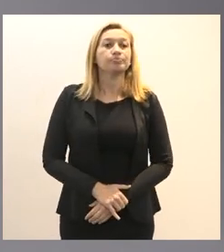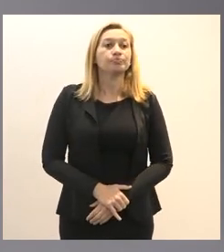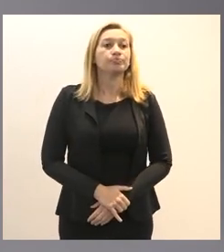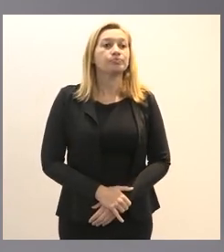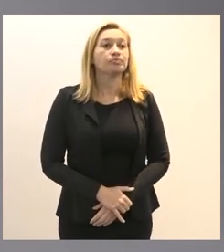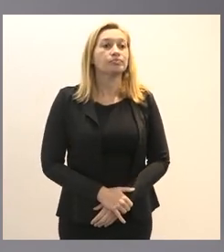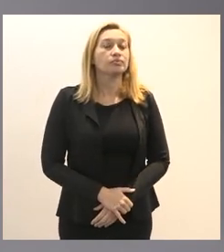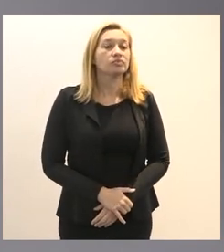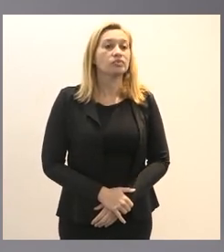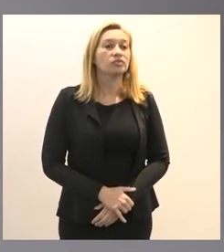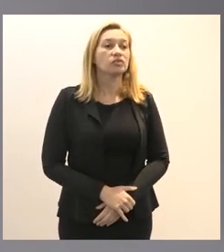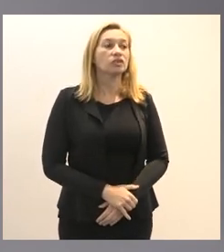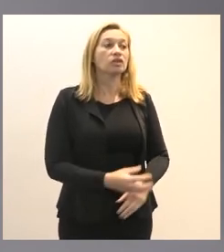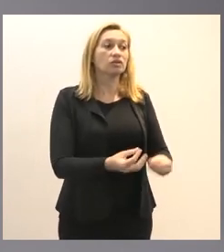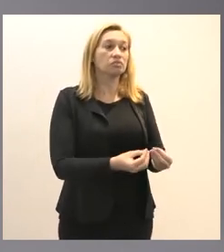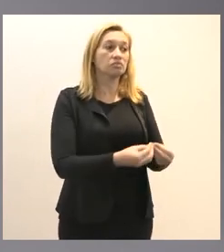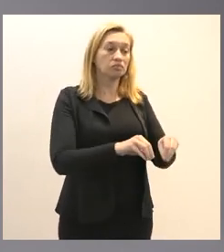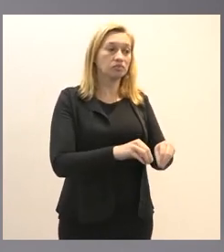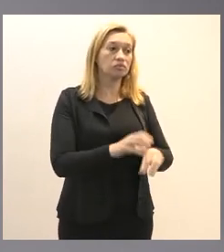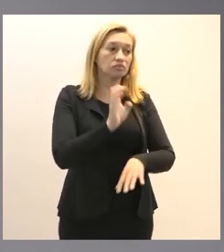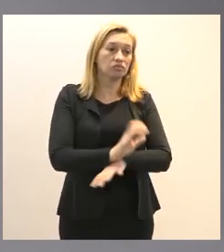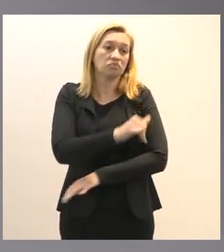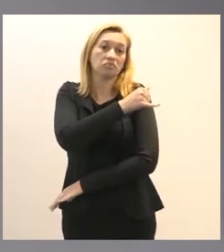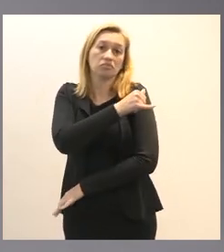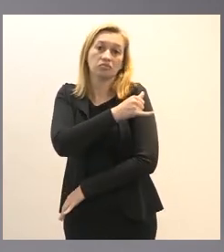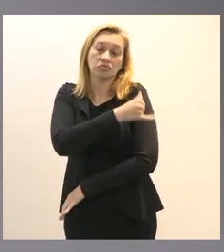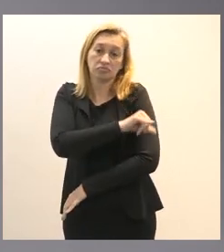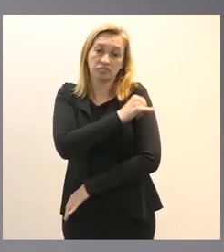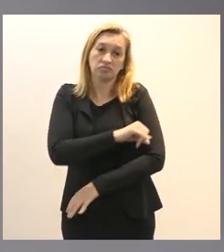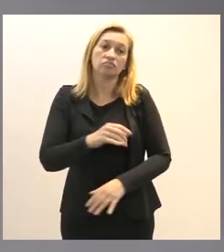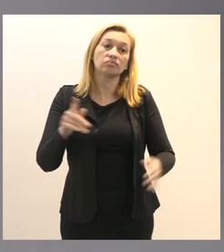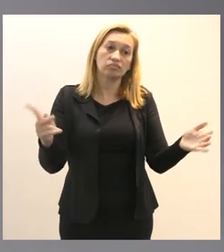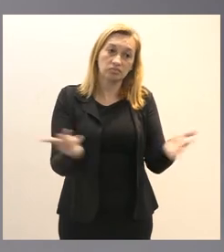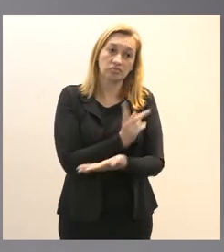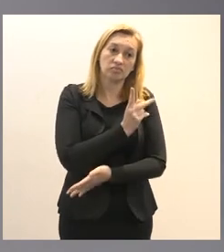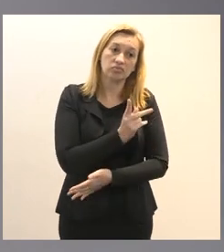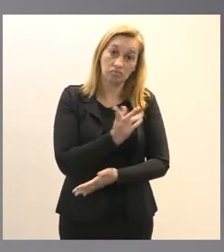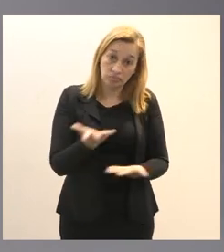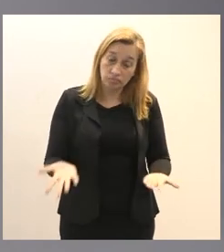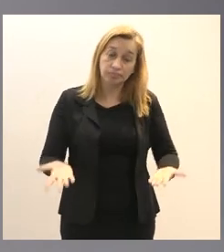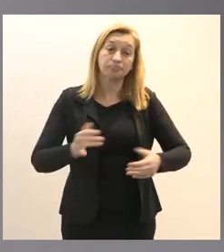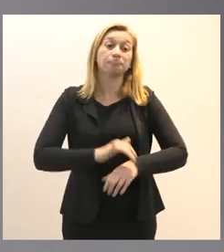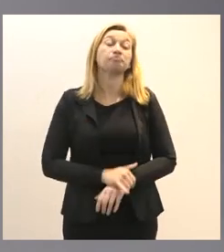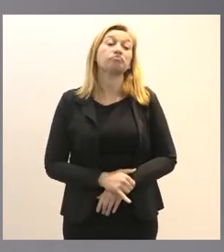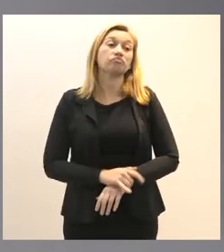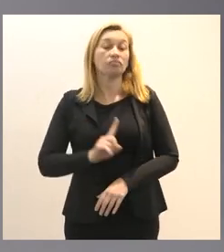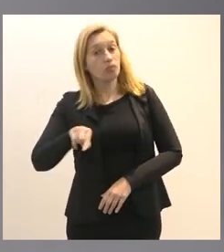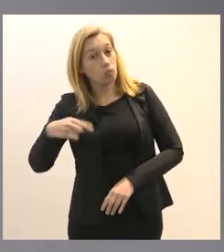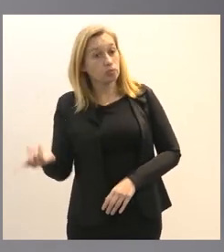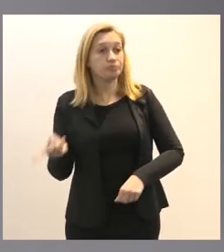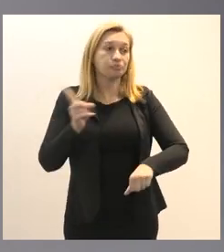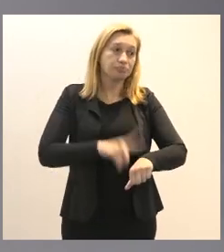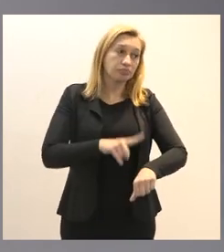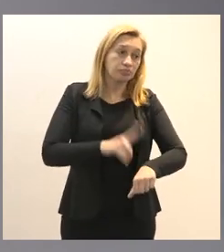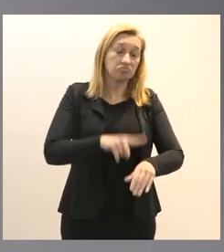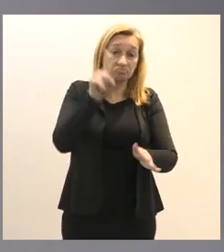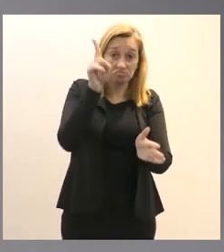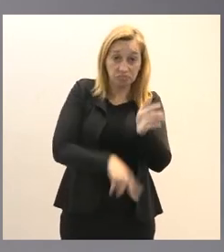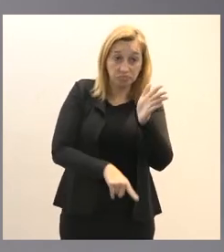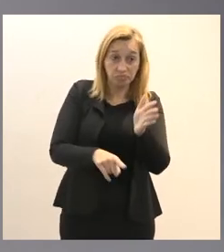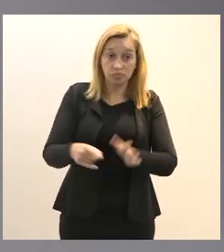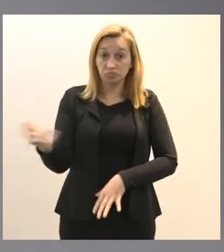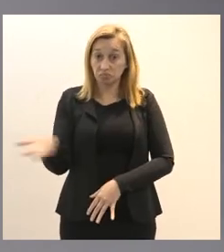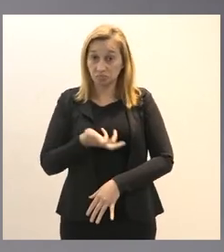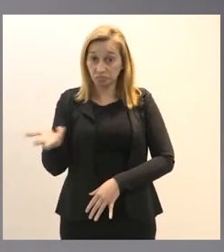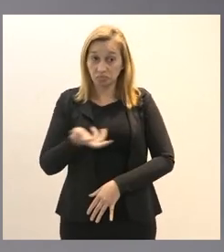desmonte do estado brasileiro vem acontecendo há algum tempo em um ou outro momento houve redução da velocidade